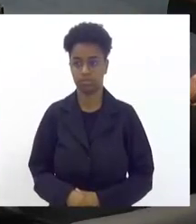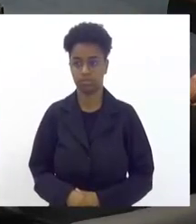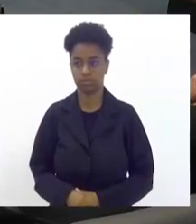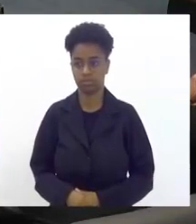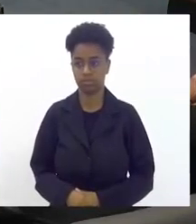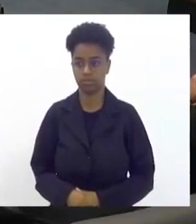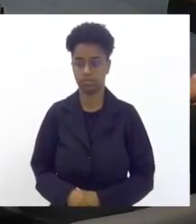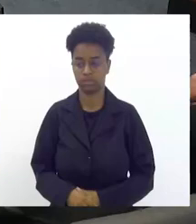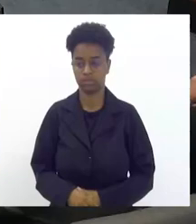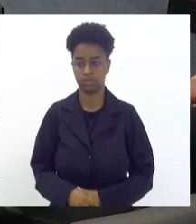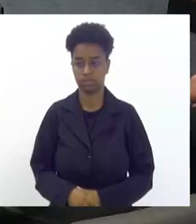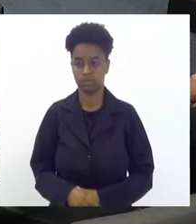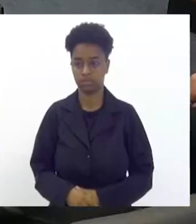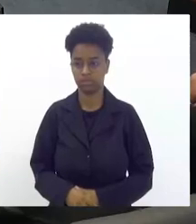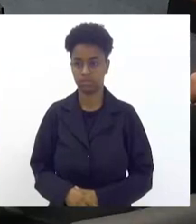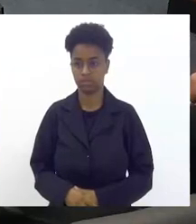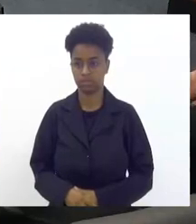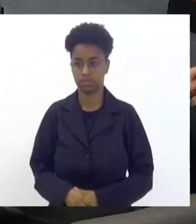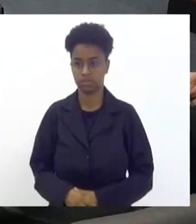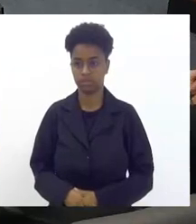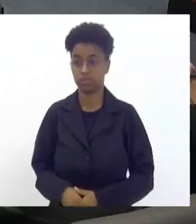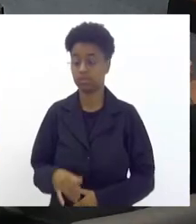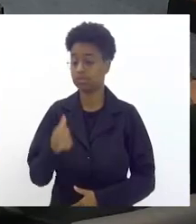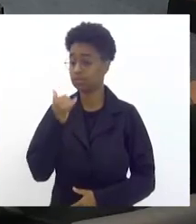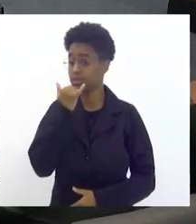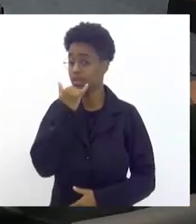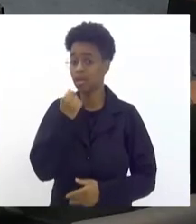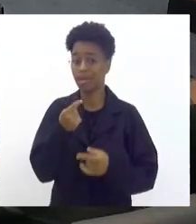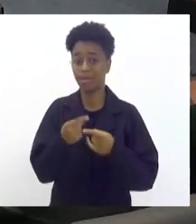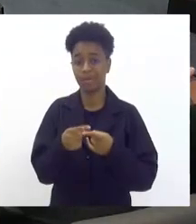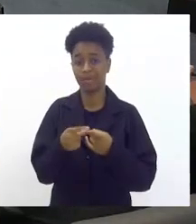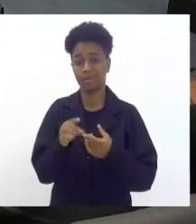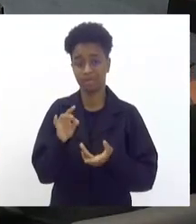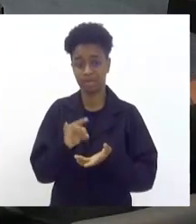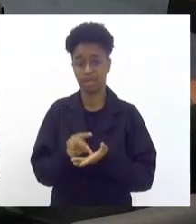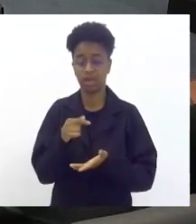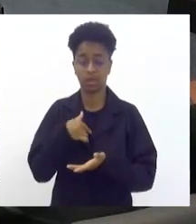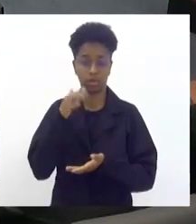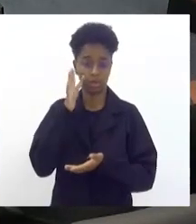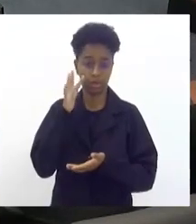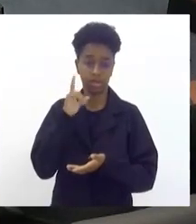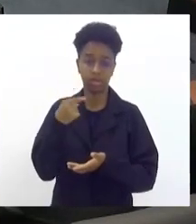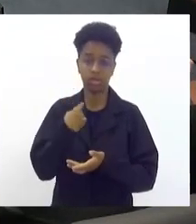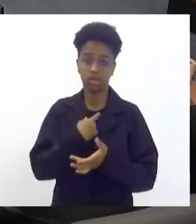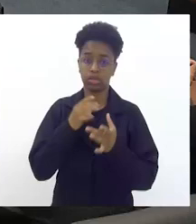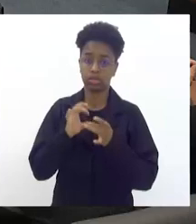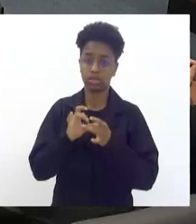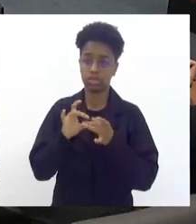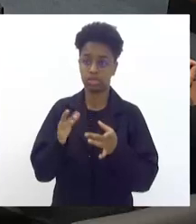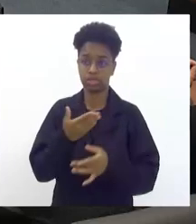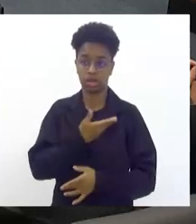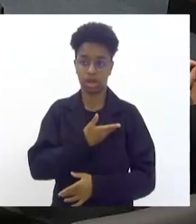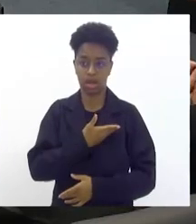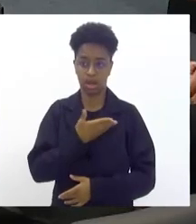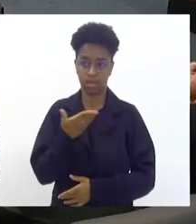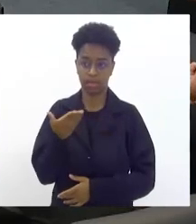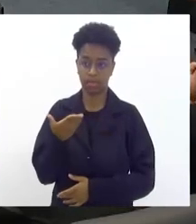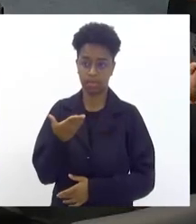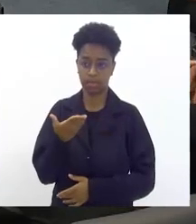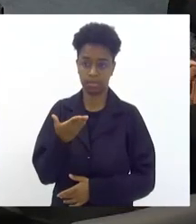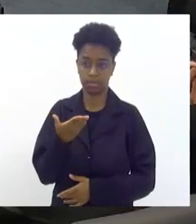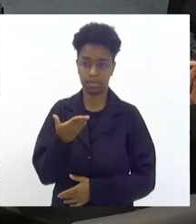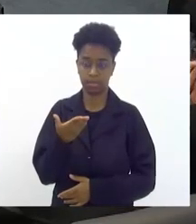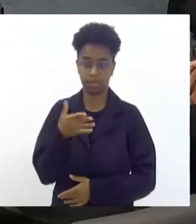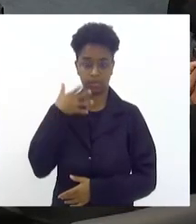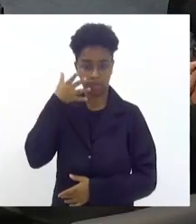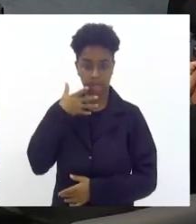só para pedir desculpas porque na realidade eu tinha imaginado a gente abrir uma fala para os companheiros do plenário poderem se